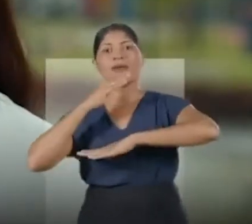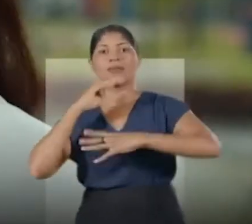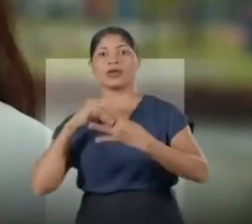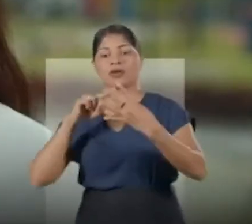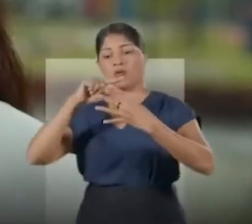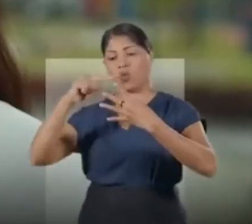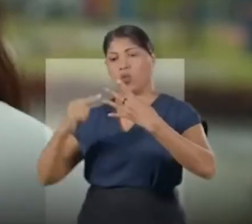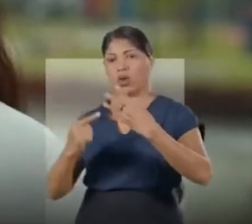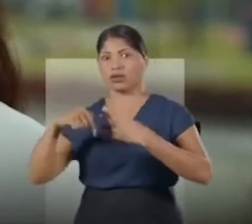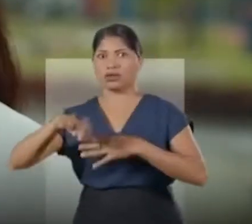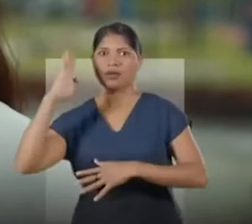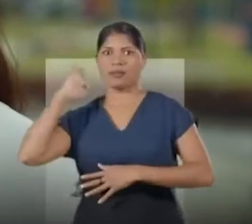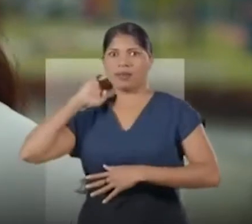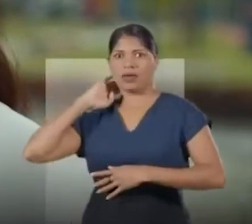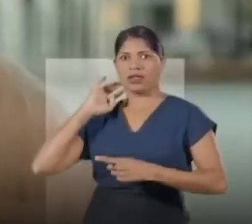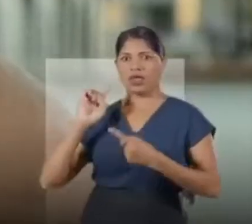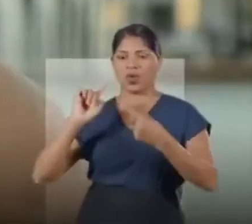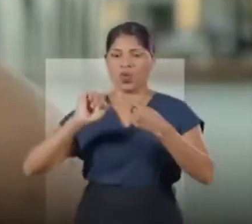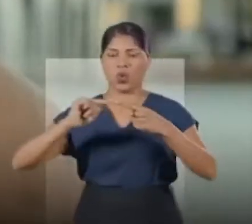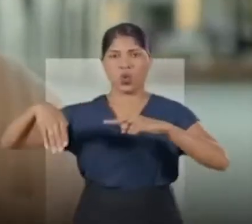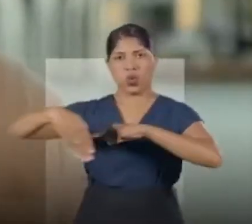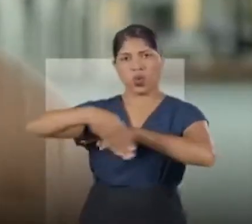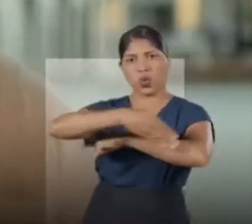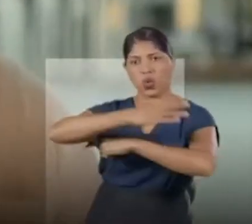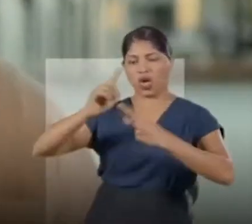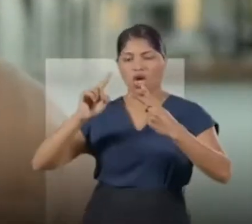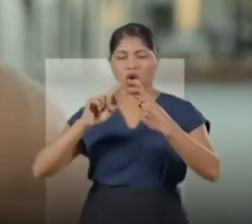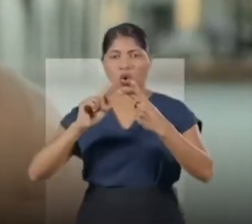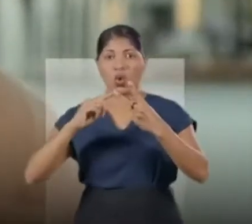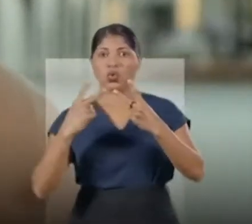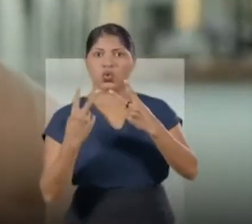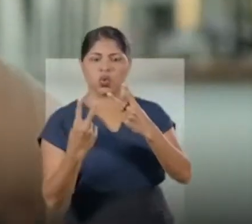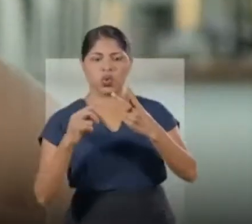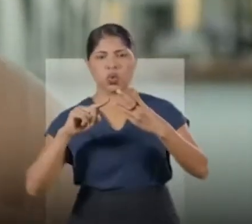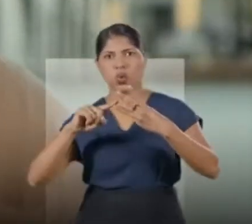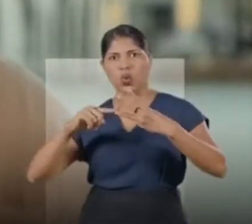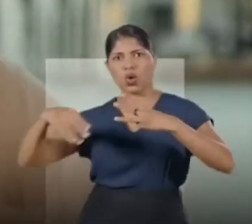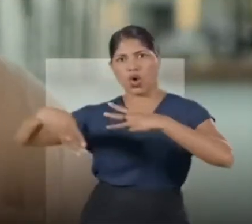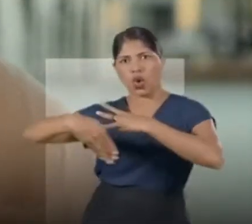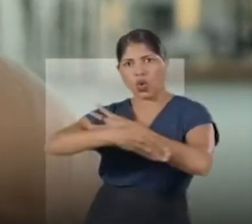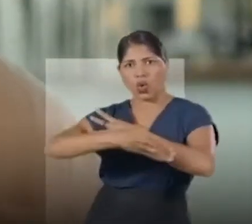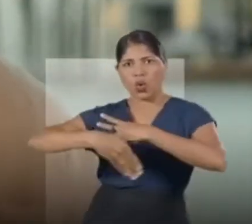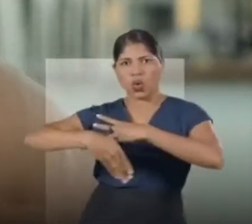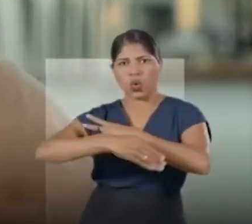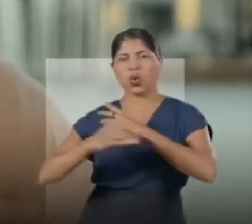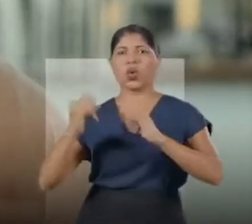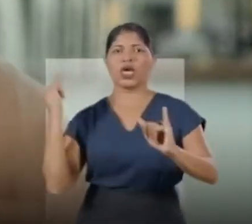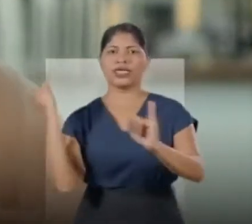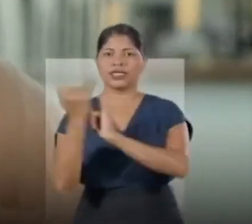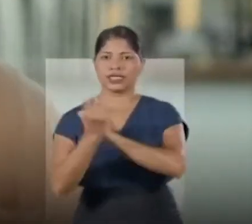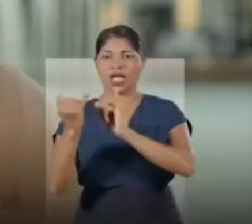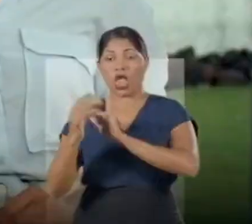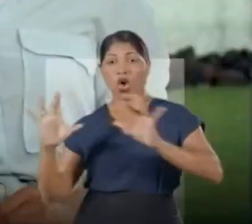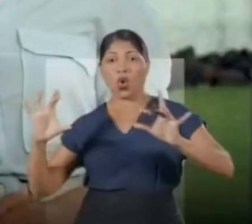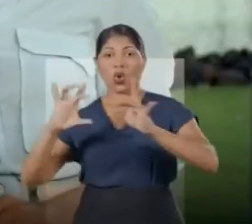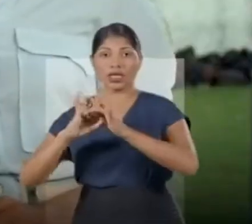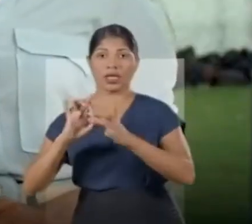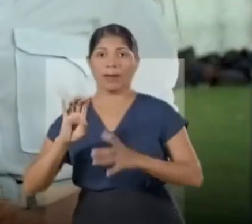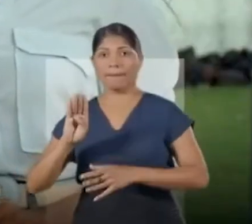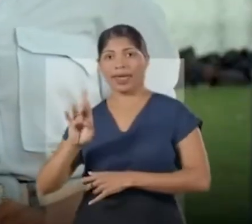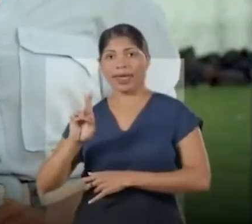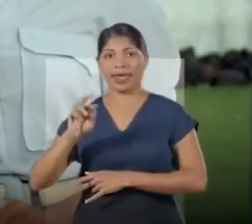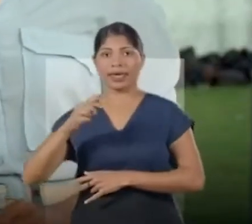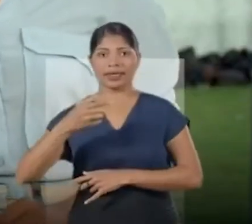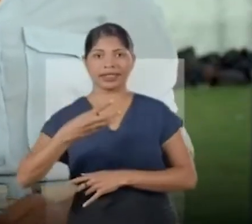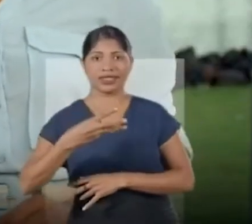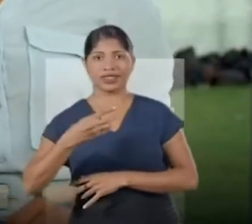e 4 na região metropolitana. É um na Doutor Freitas, dois na Rodovia Mário Covas e outro na Avenida Independência, fazendo a